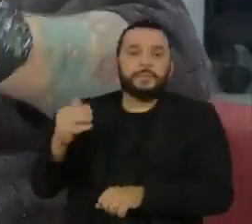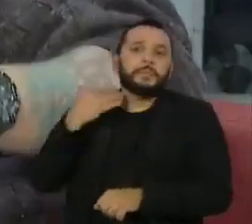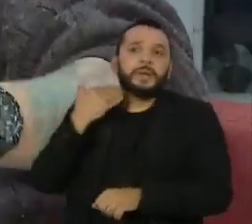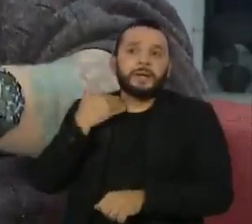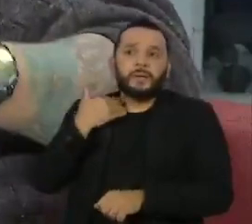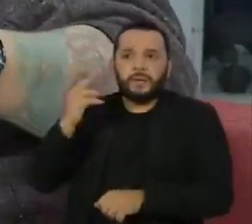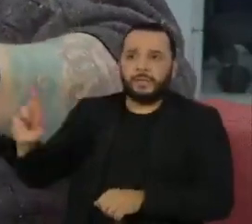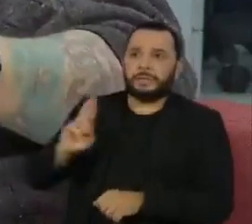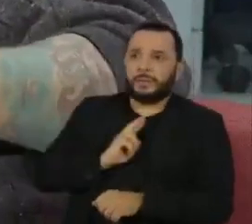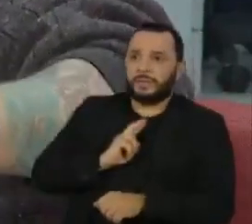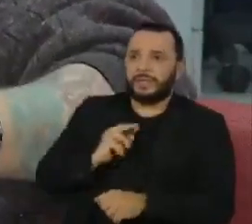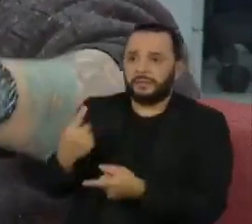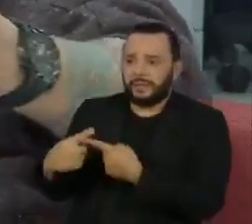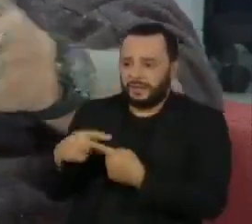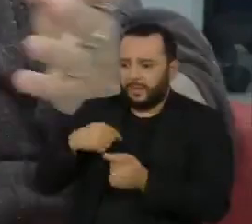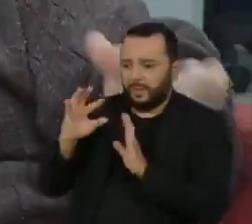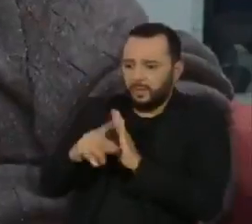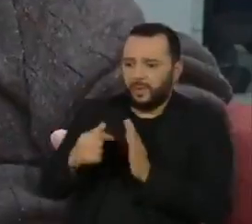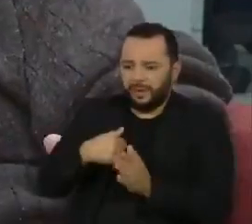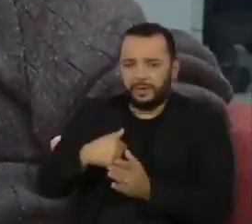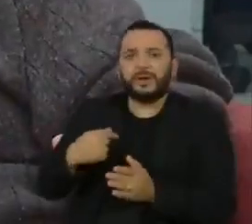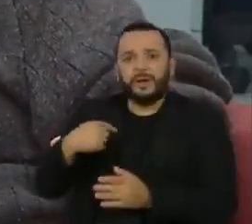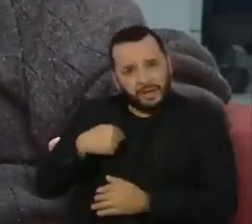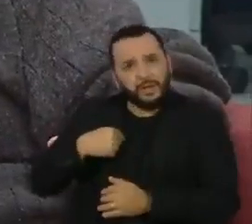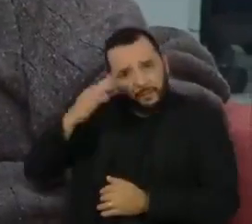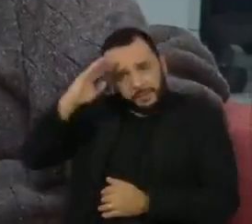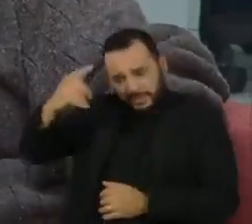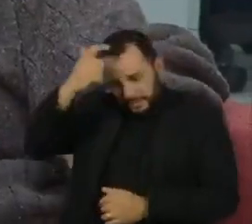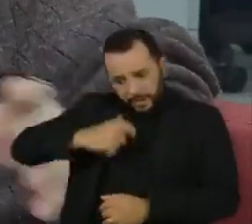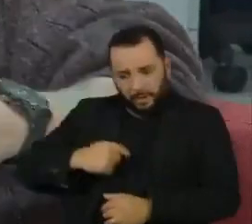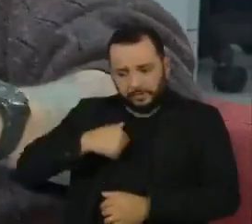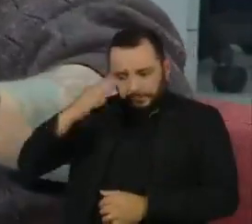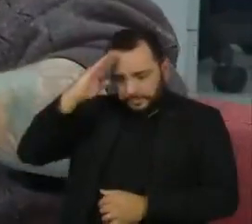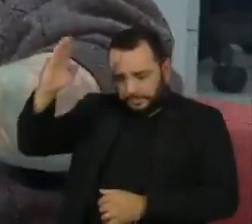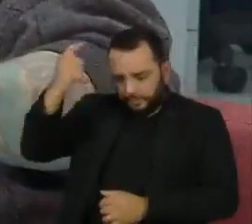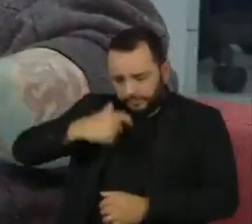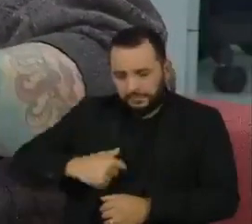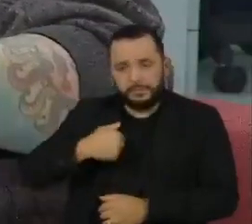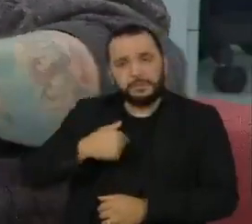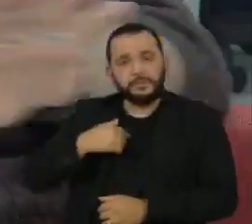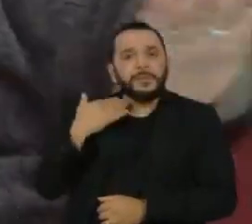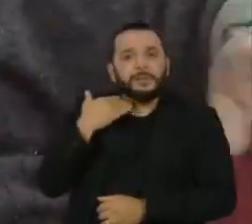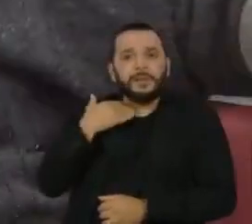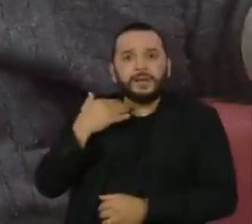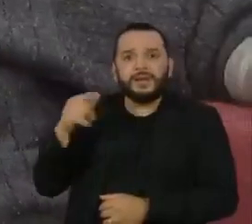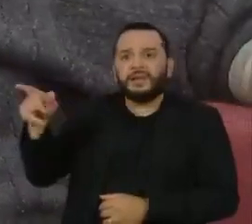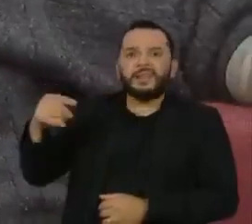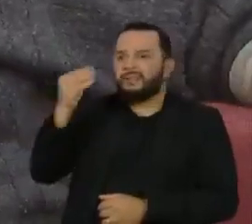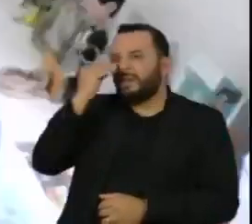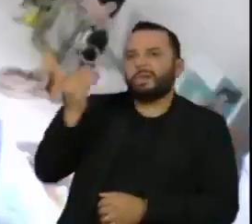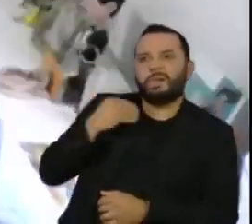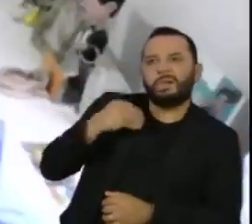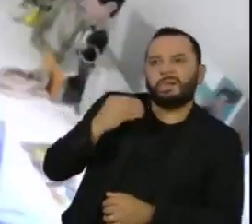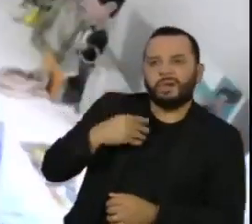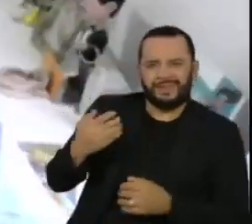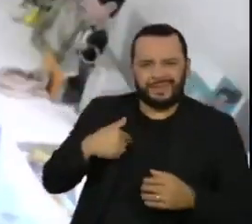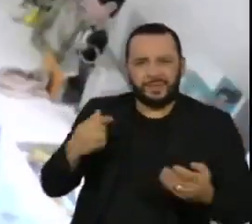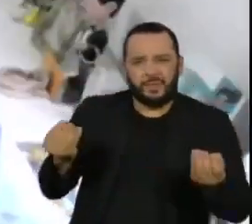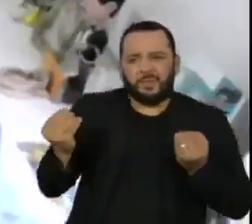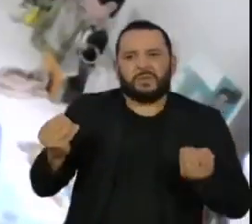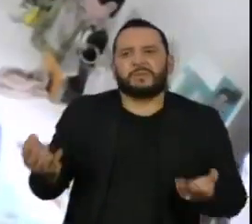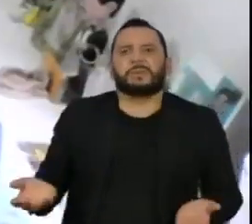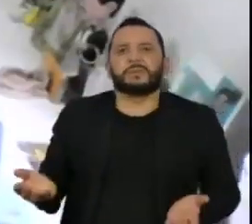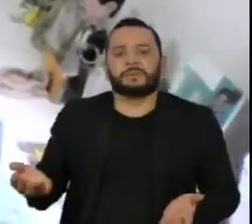O cliente que seria o produto principal do banco, a gente simplesmente não vale nada mais para o banco. Todas as